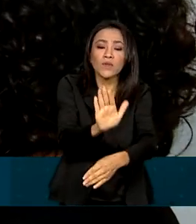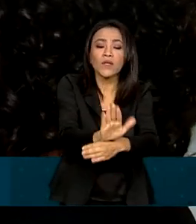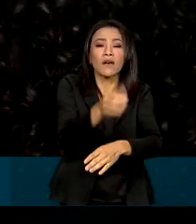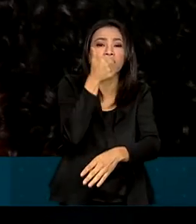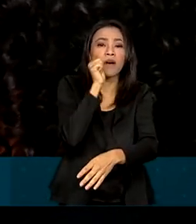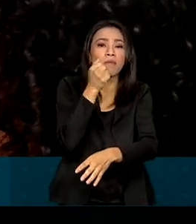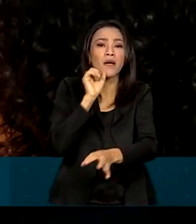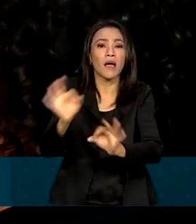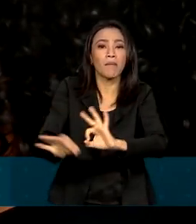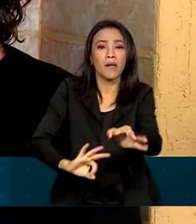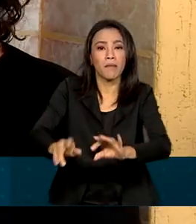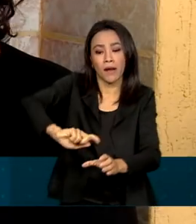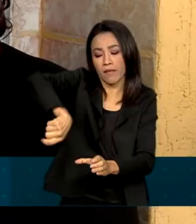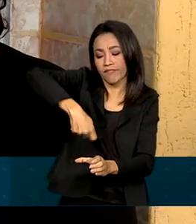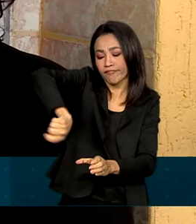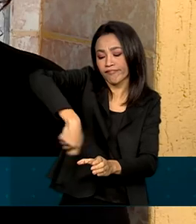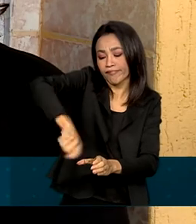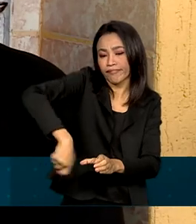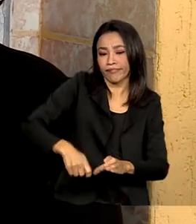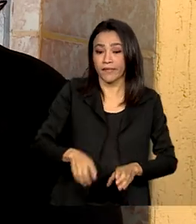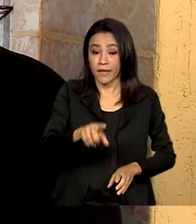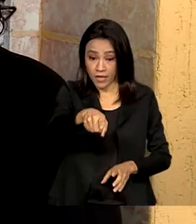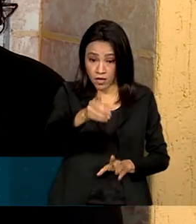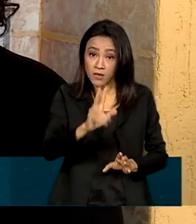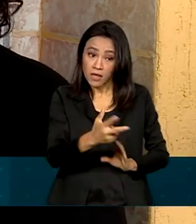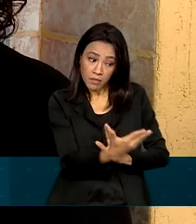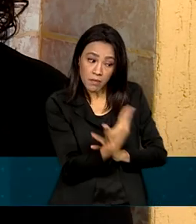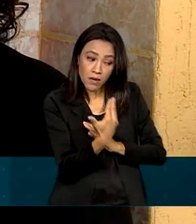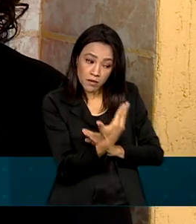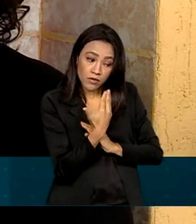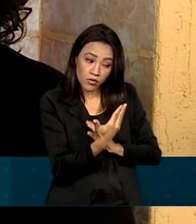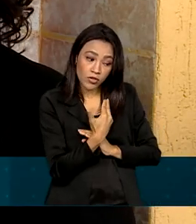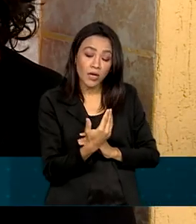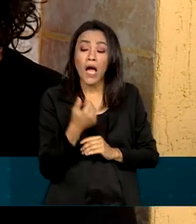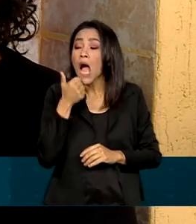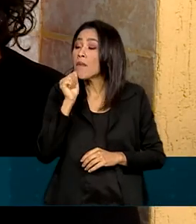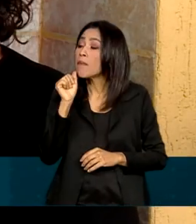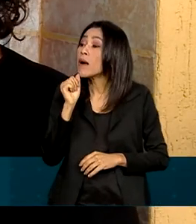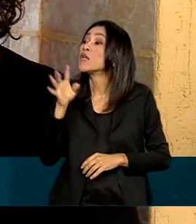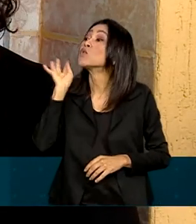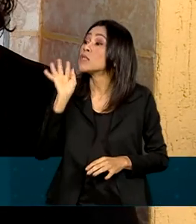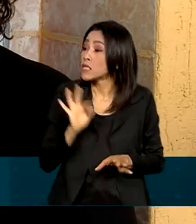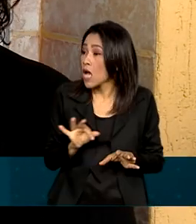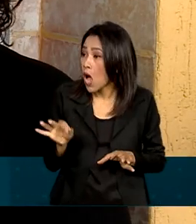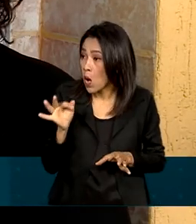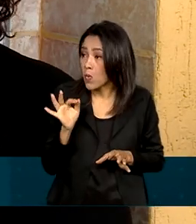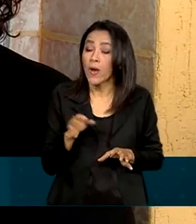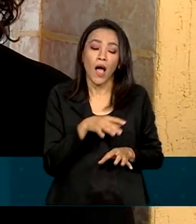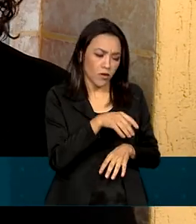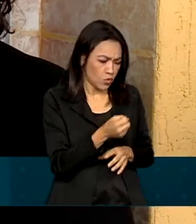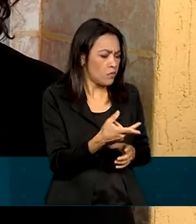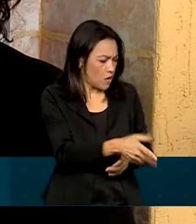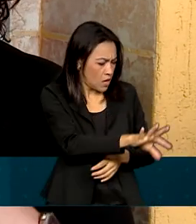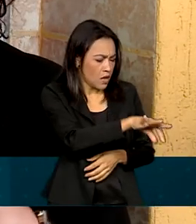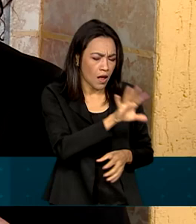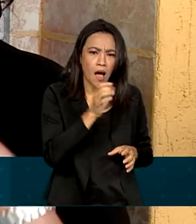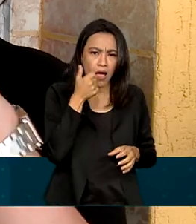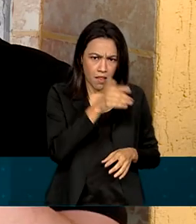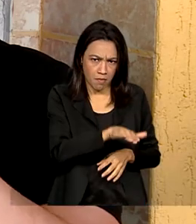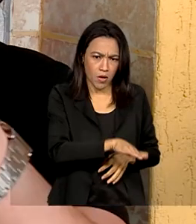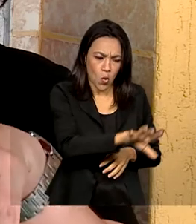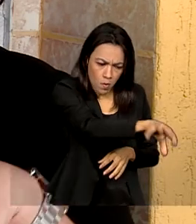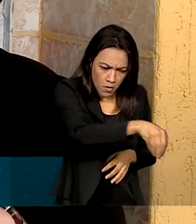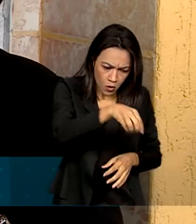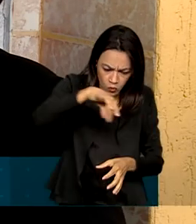a preparar a refeição. Eu sempre estimulo ela a me ajudar. Ela, mamãe, o sal deixa eu colocar. Aí eu deixei, ela pegou o sal na